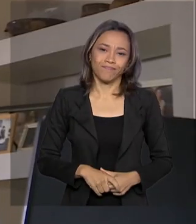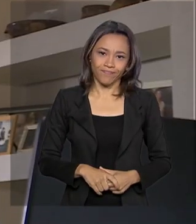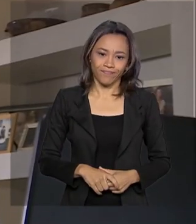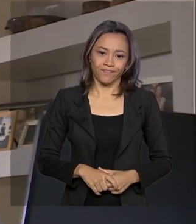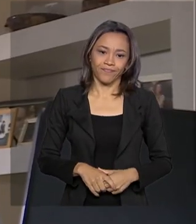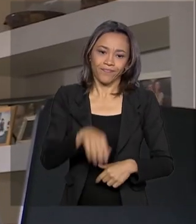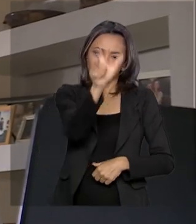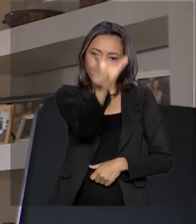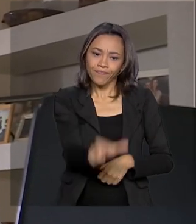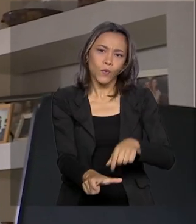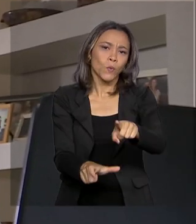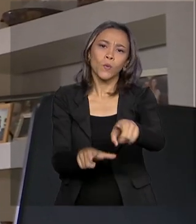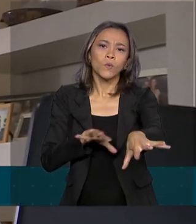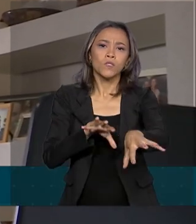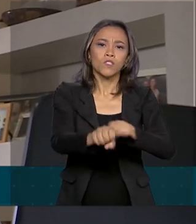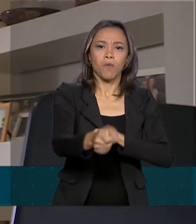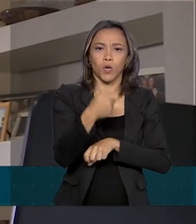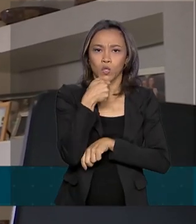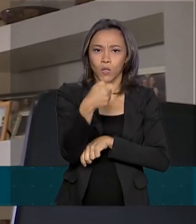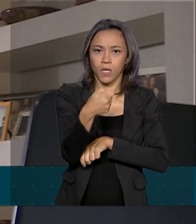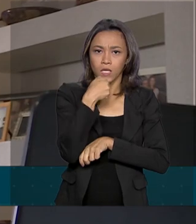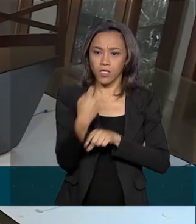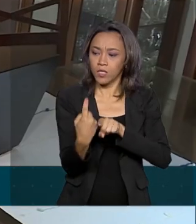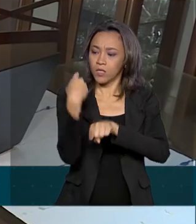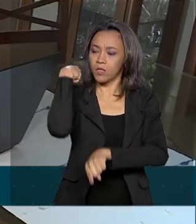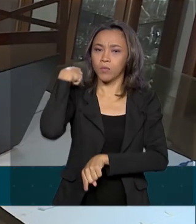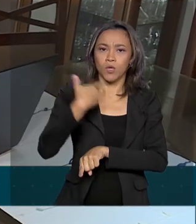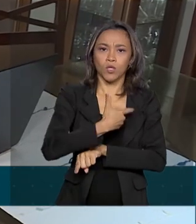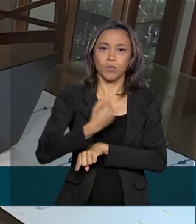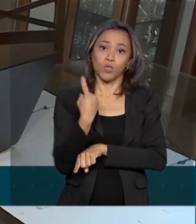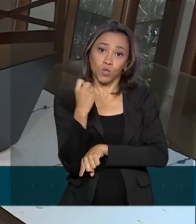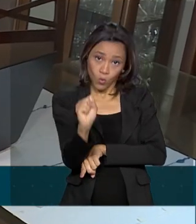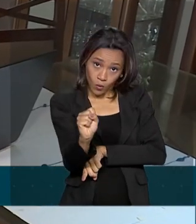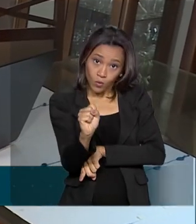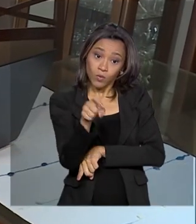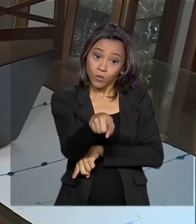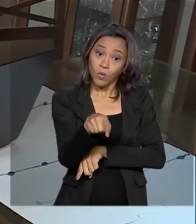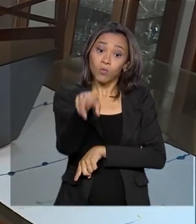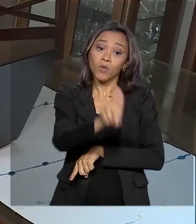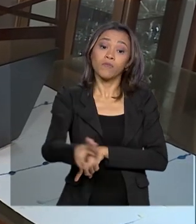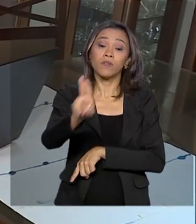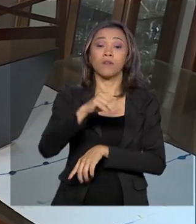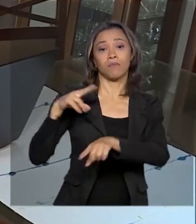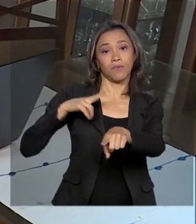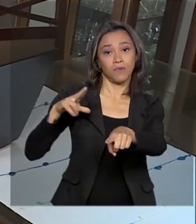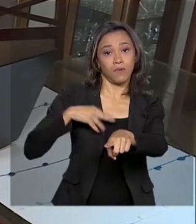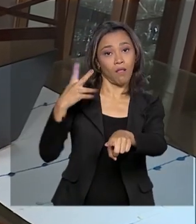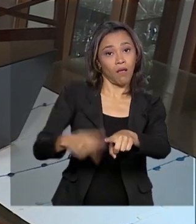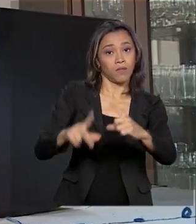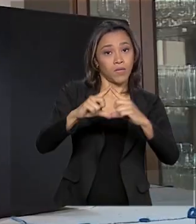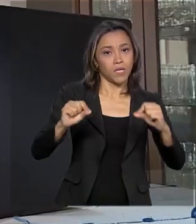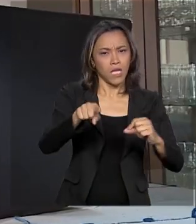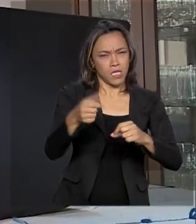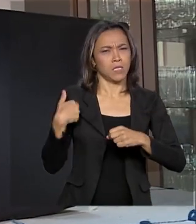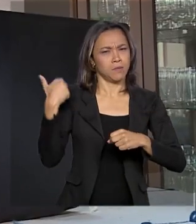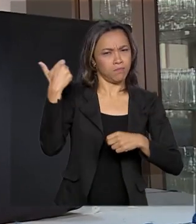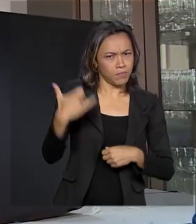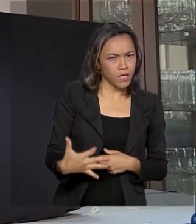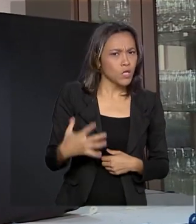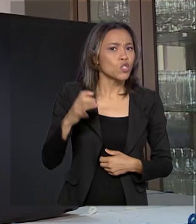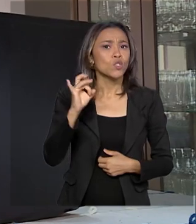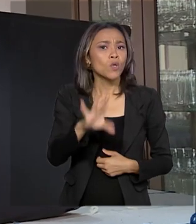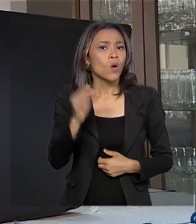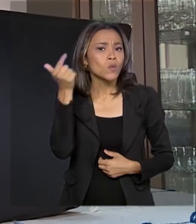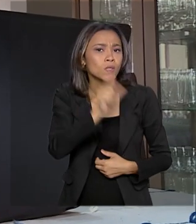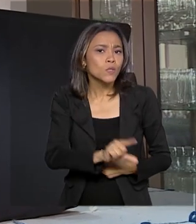Danilo se formou em jornalismo em 2018 numa universidade particular de Brasília. Ele conta que só conseguiu